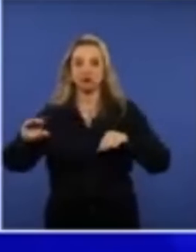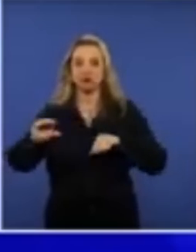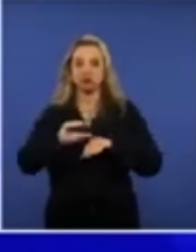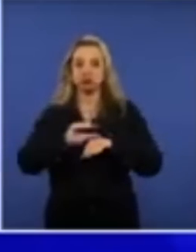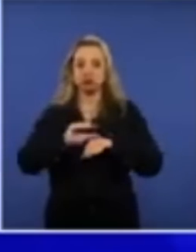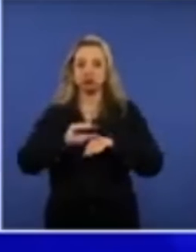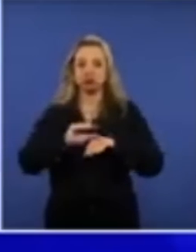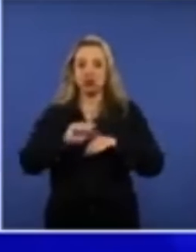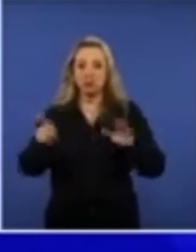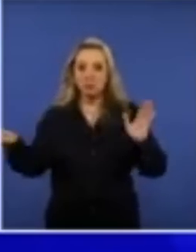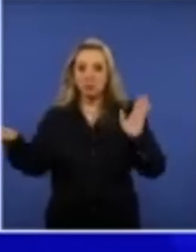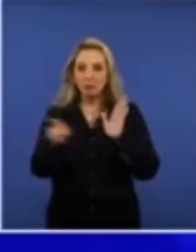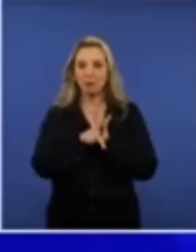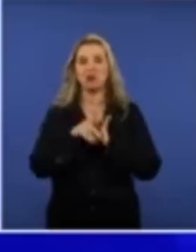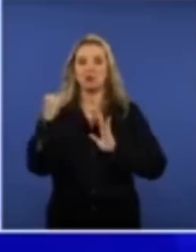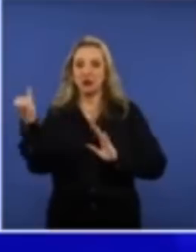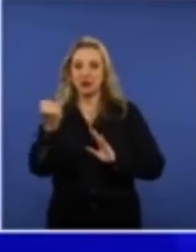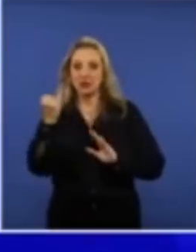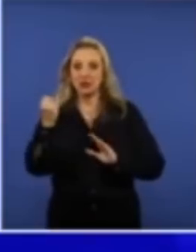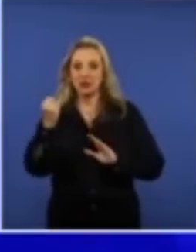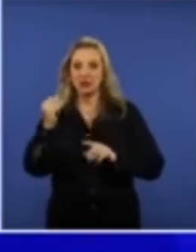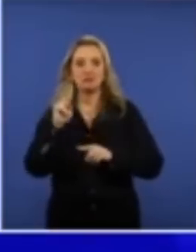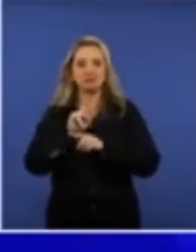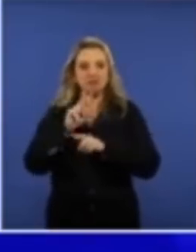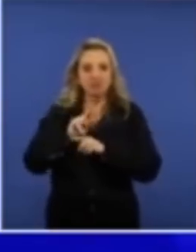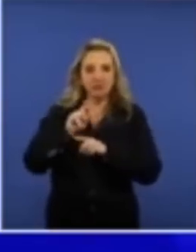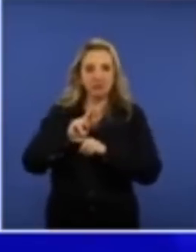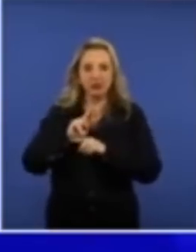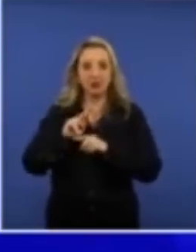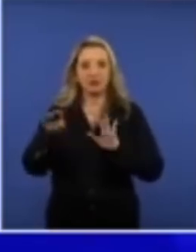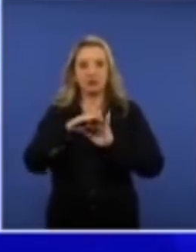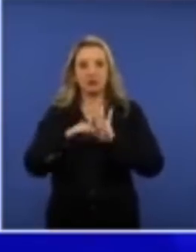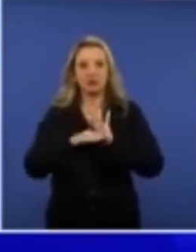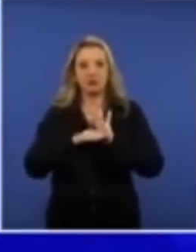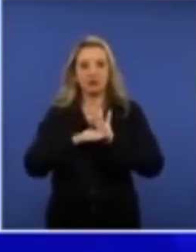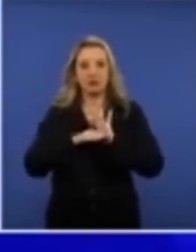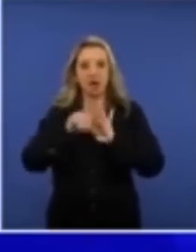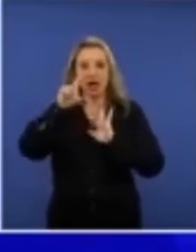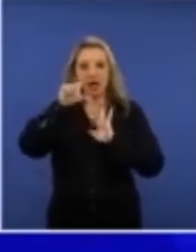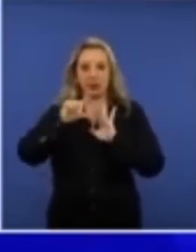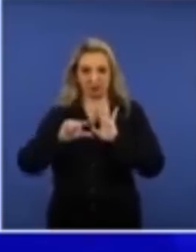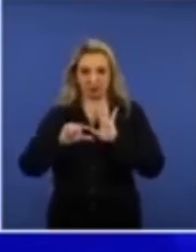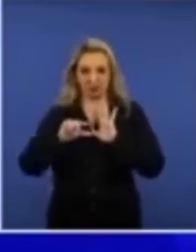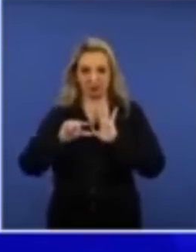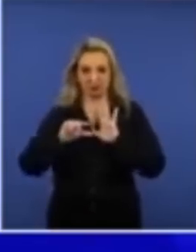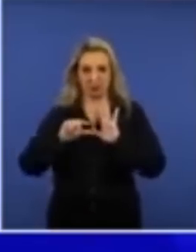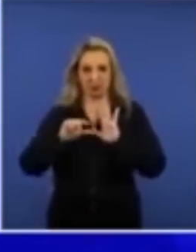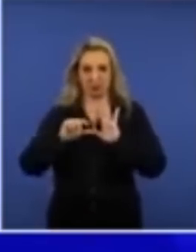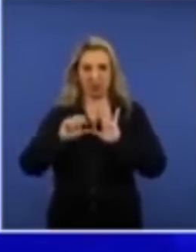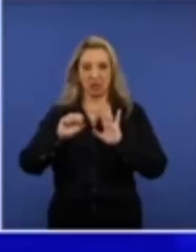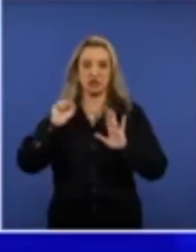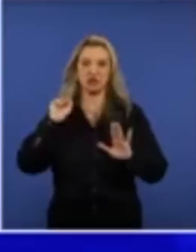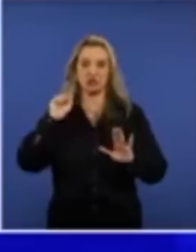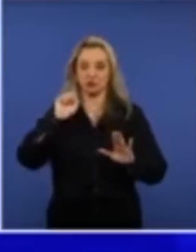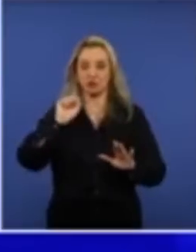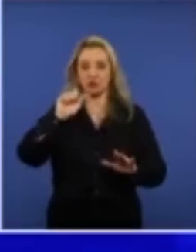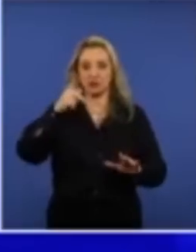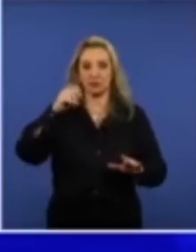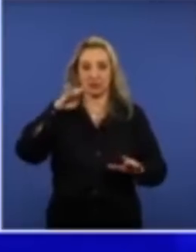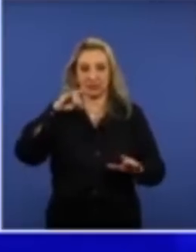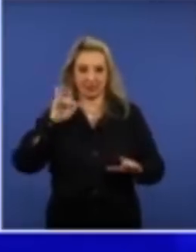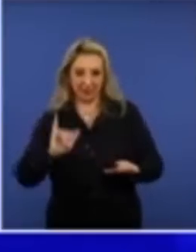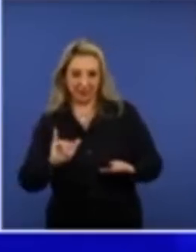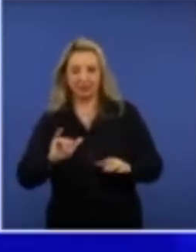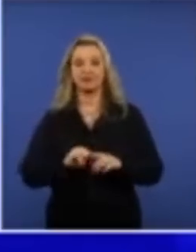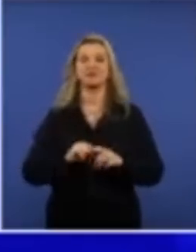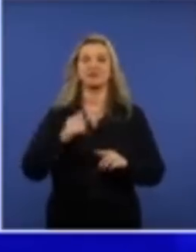Com a perna da Previdência Social, o programa de renda mínima Eduardo Suplicy vai garantir mil reais por domicílio, peço que